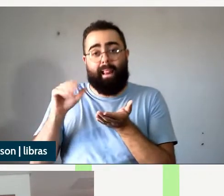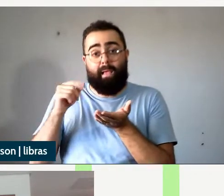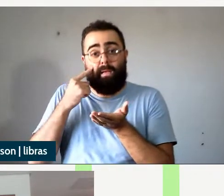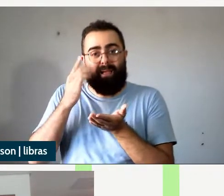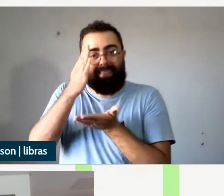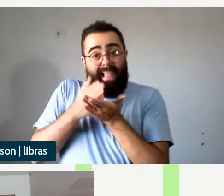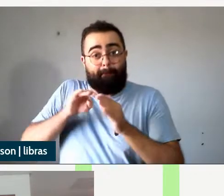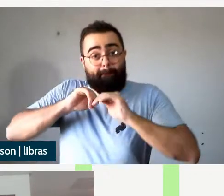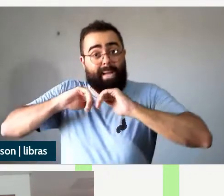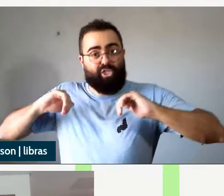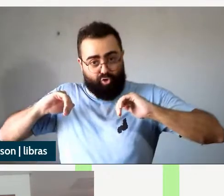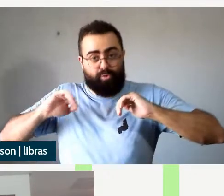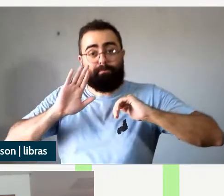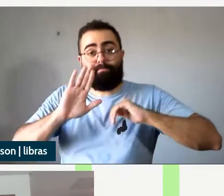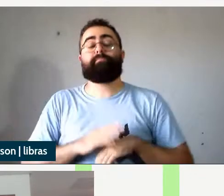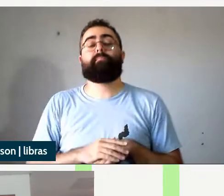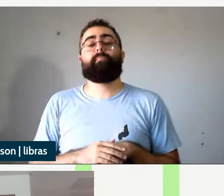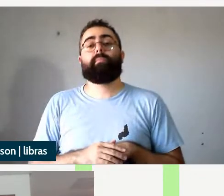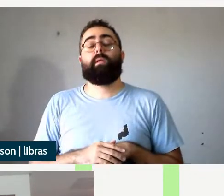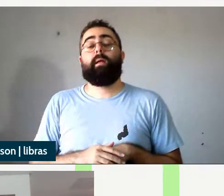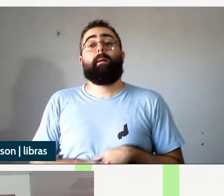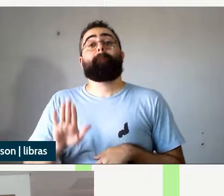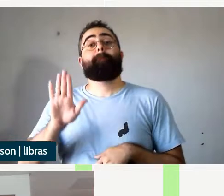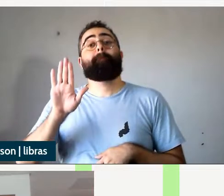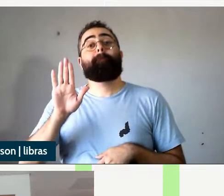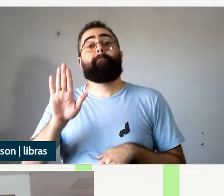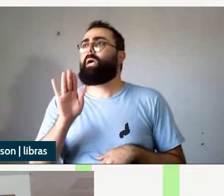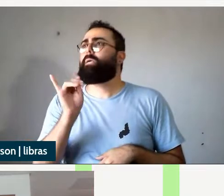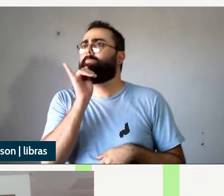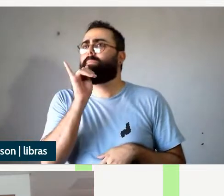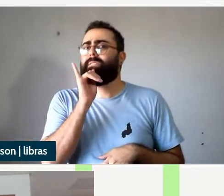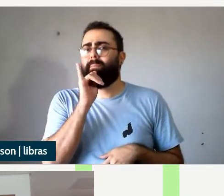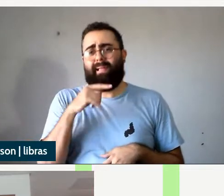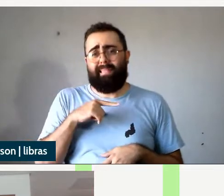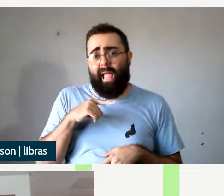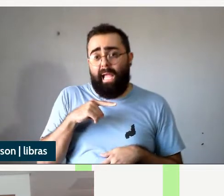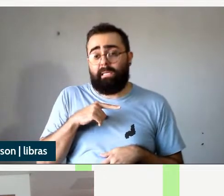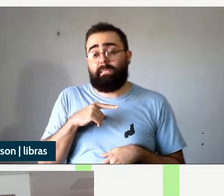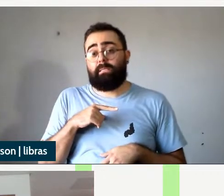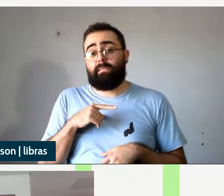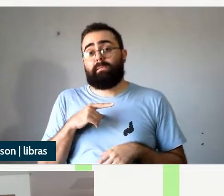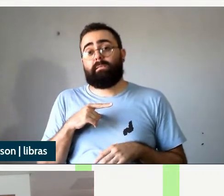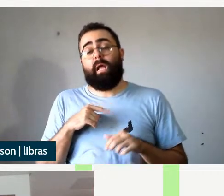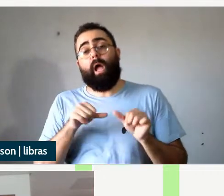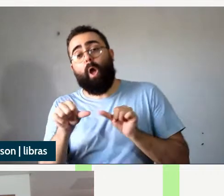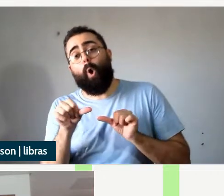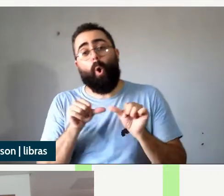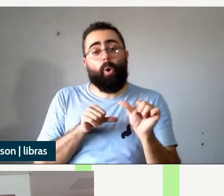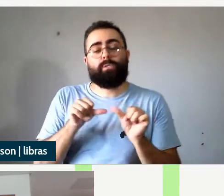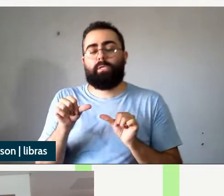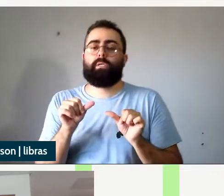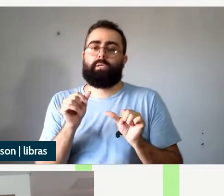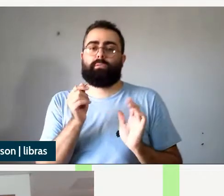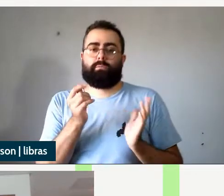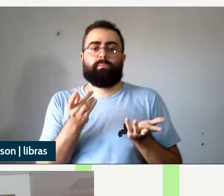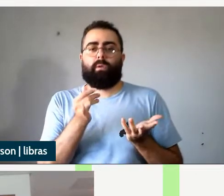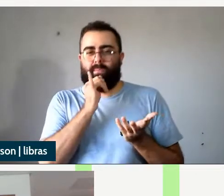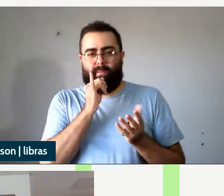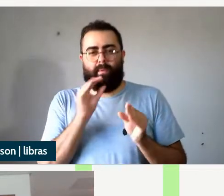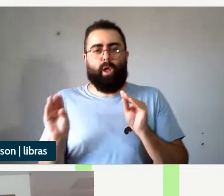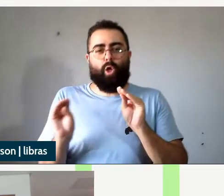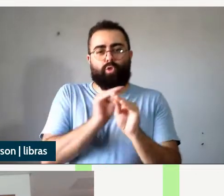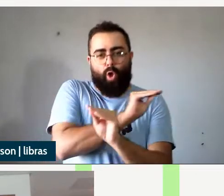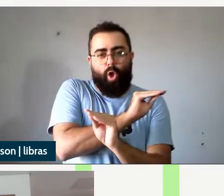agora quando a gente tem essa alternância que é esse tipo de inversão locativa